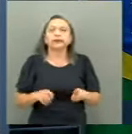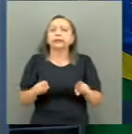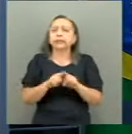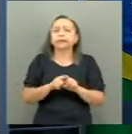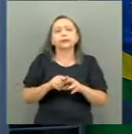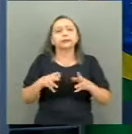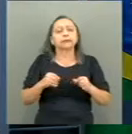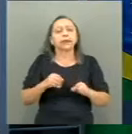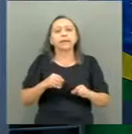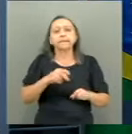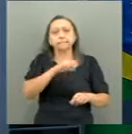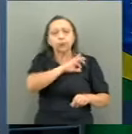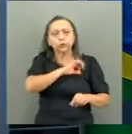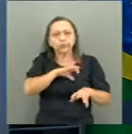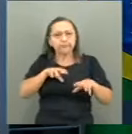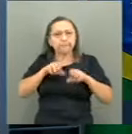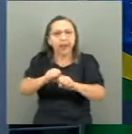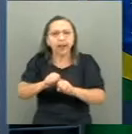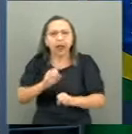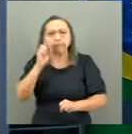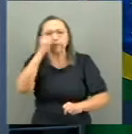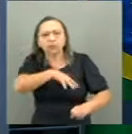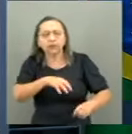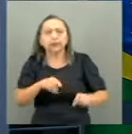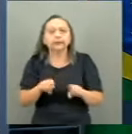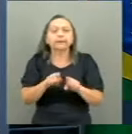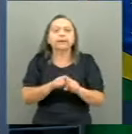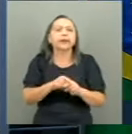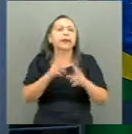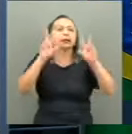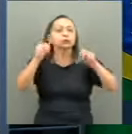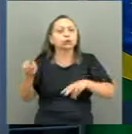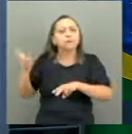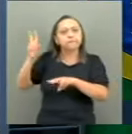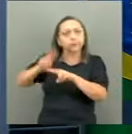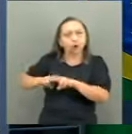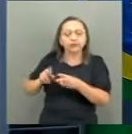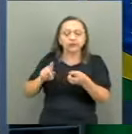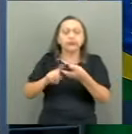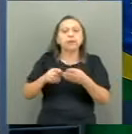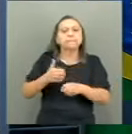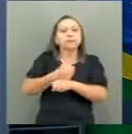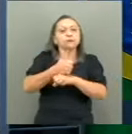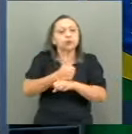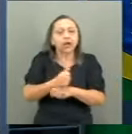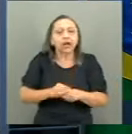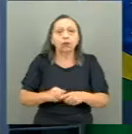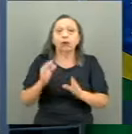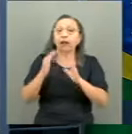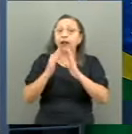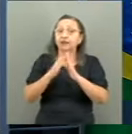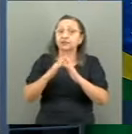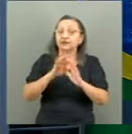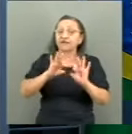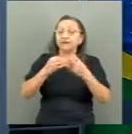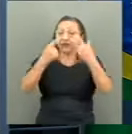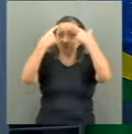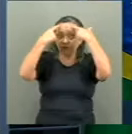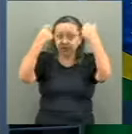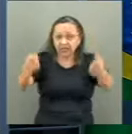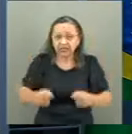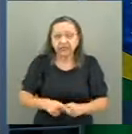policial truculenta, questão carcerária e profissional, violência doméstica, direitos